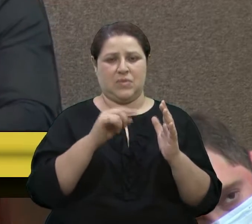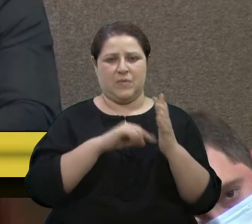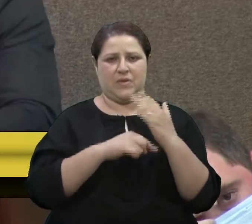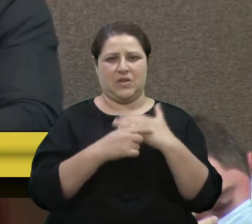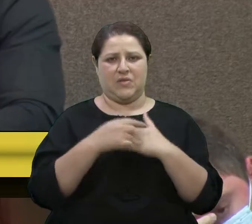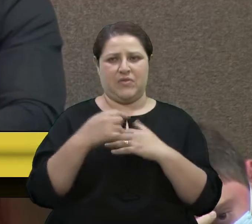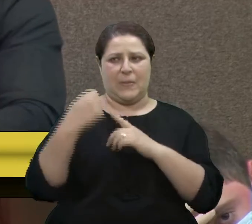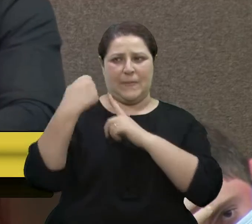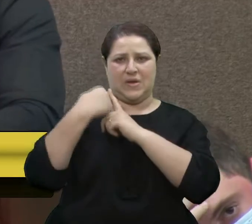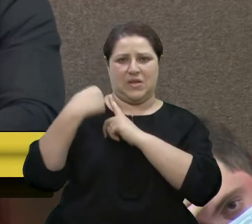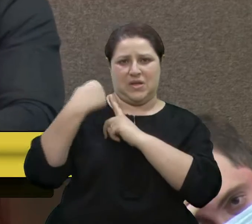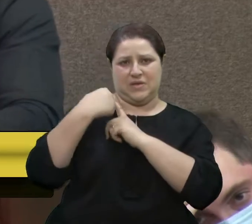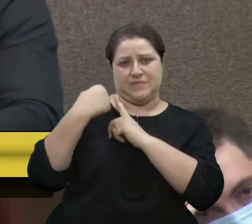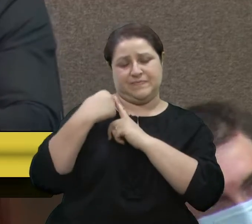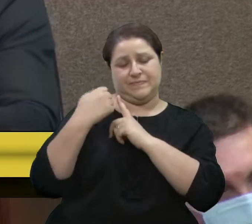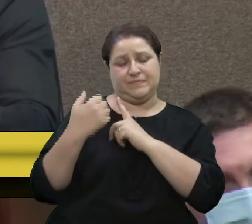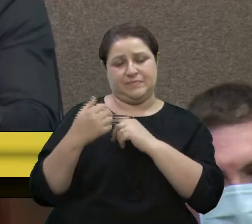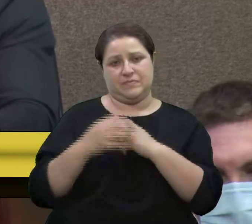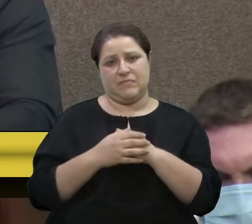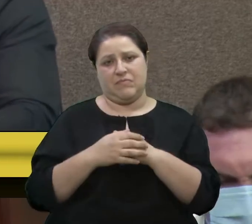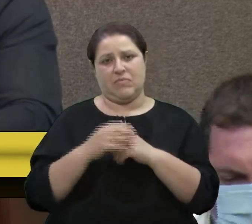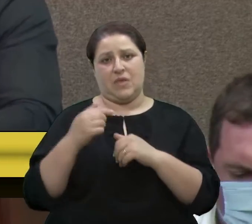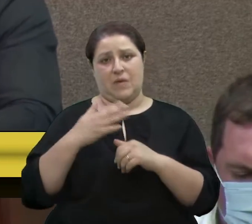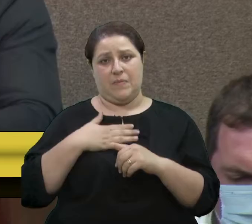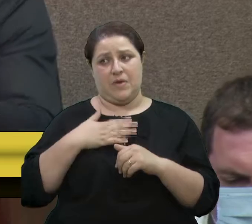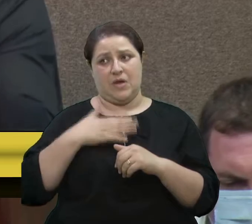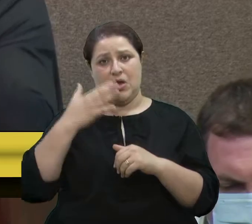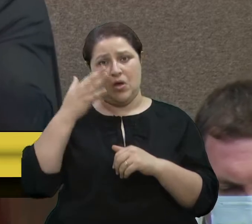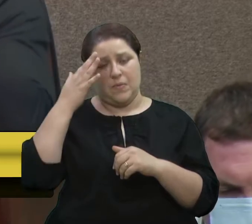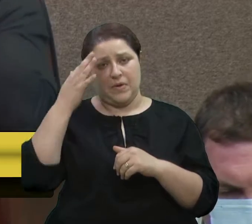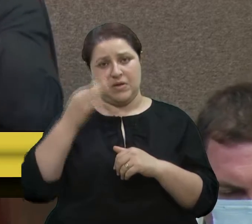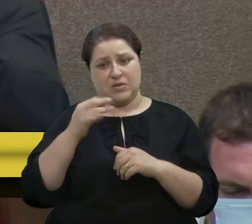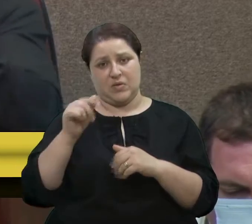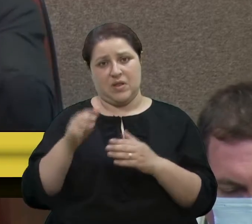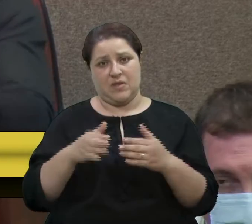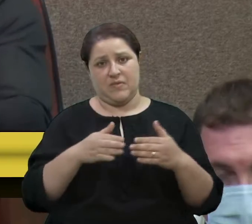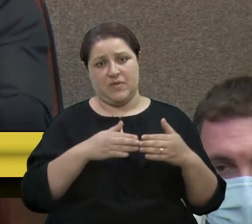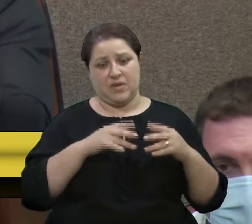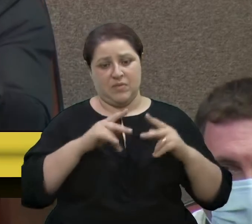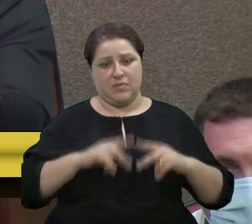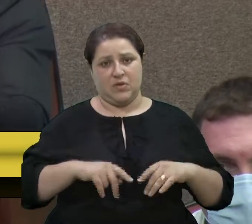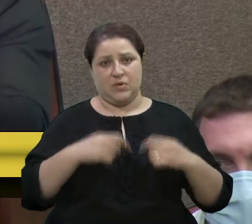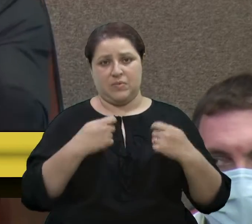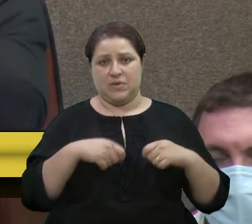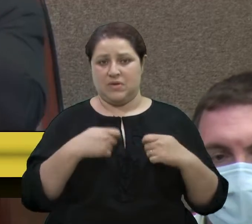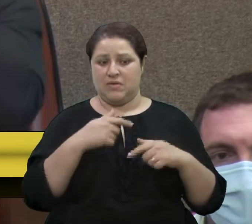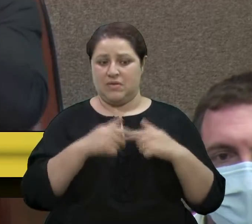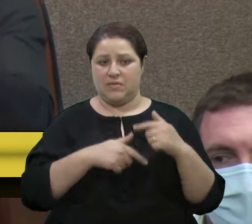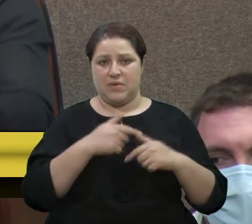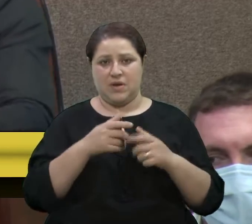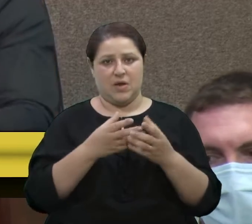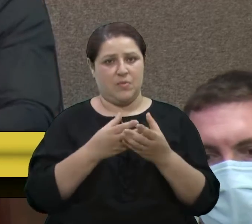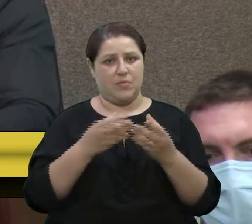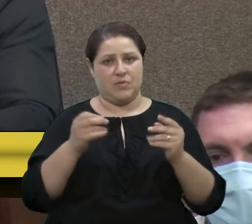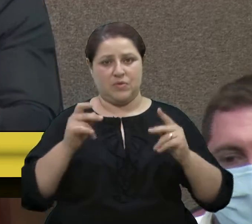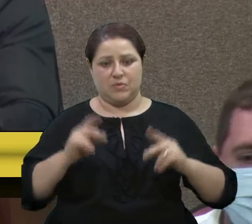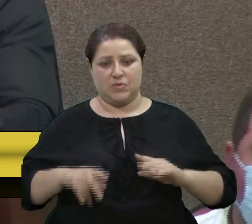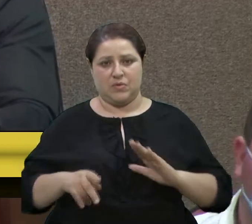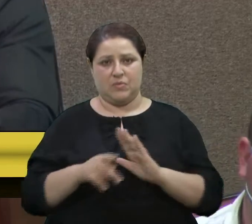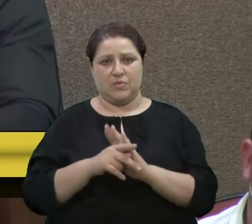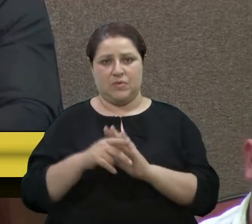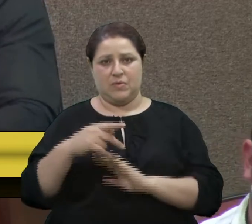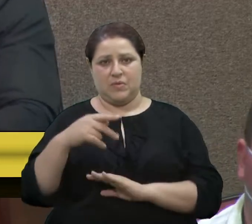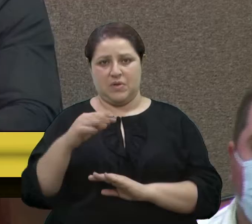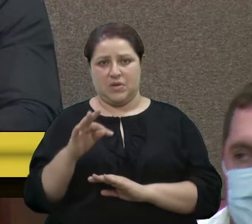entendimento era de defender quem precisava trabalhar. E muitos, principalmente integrantes do PT,